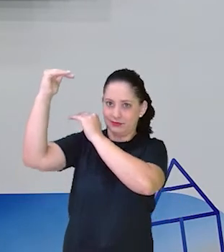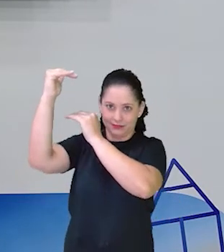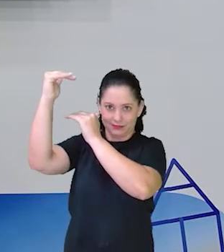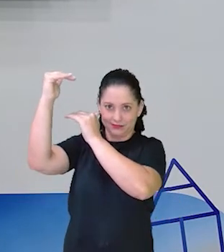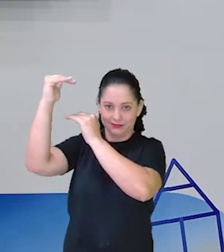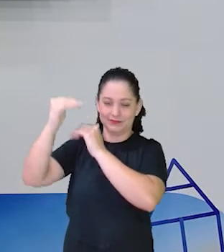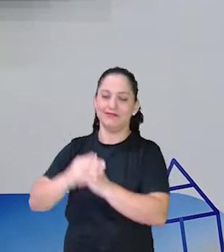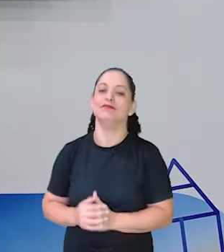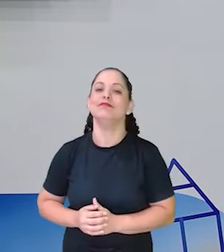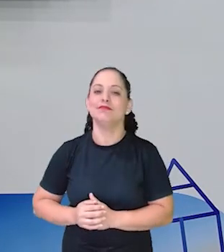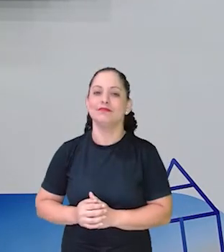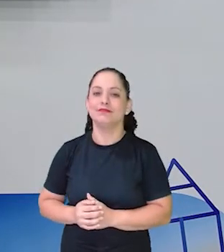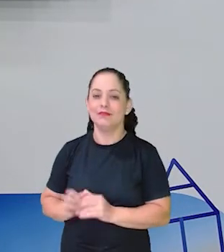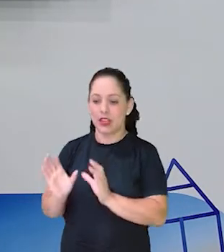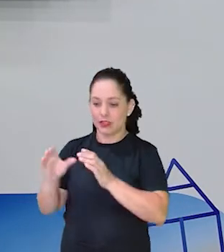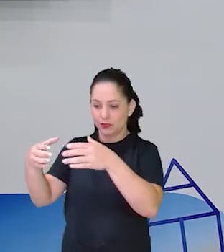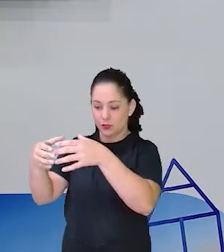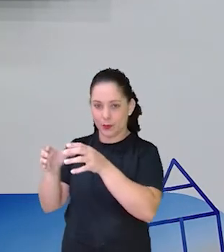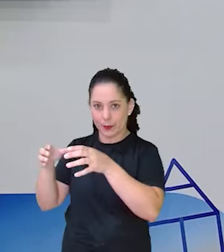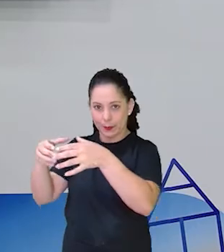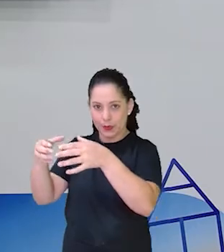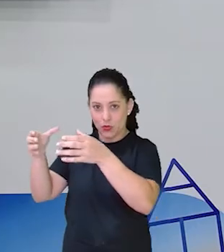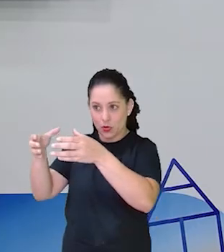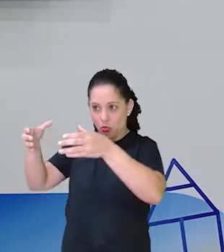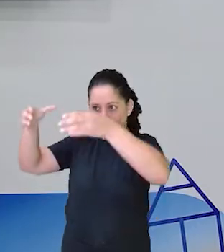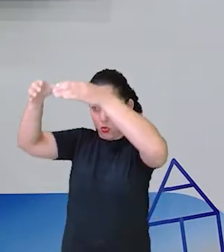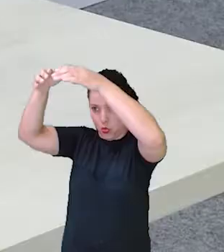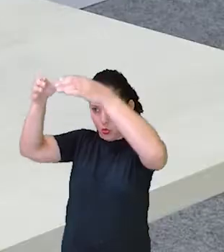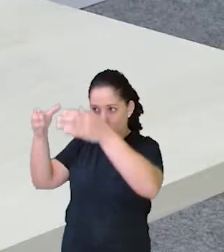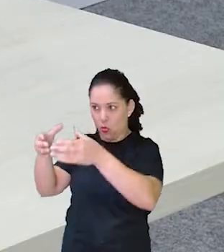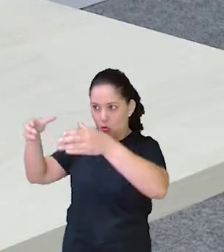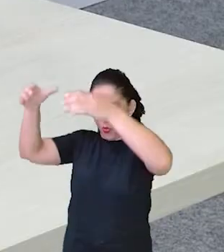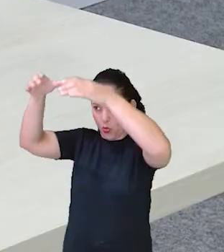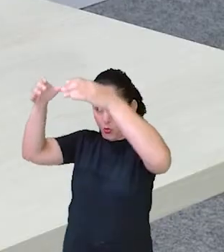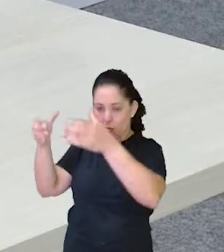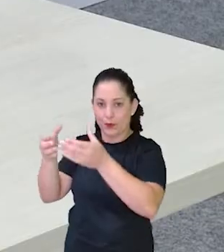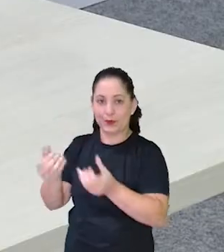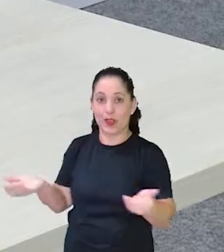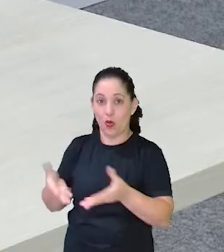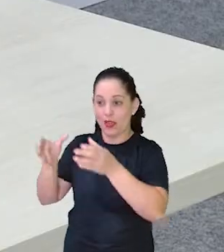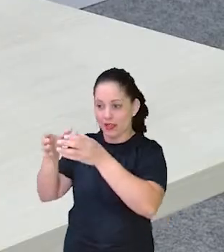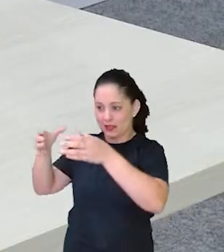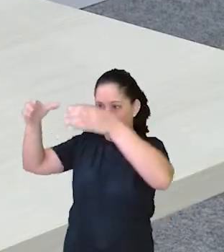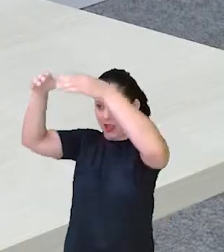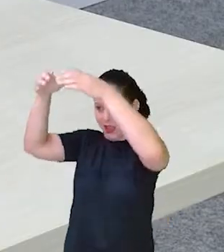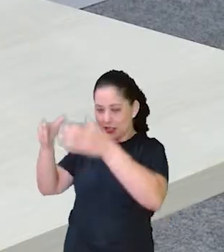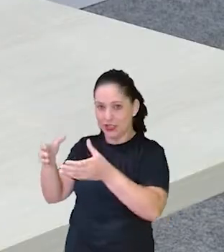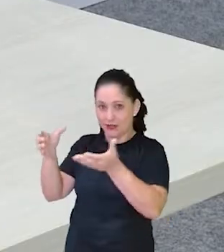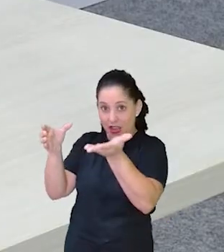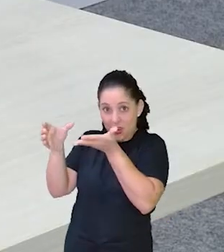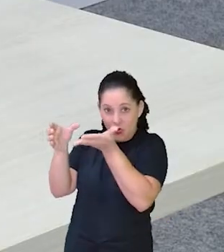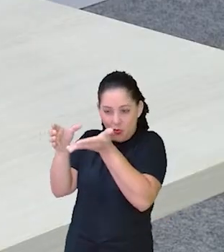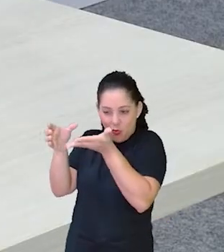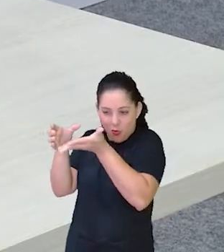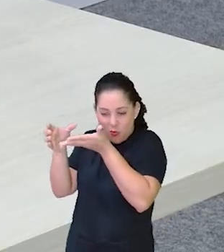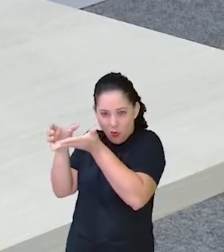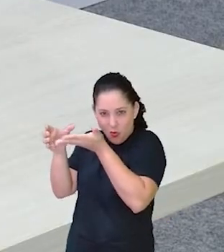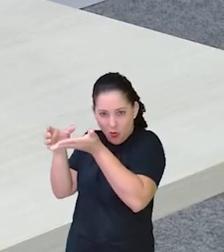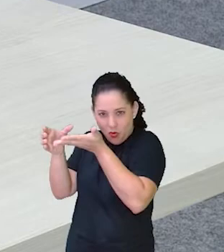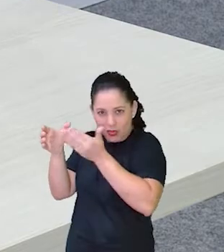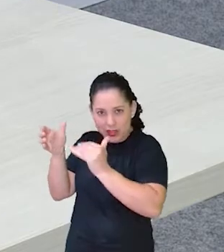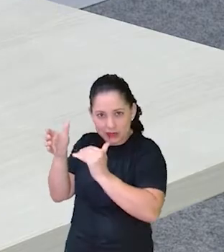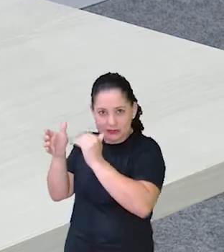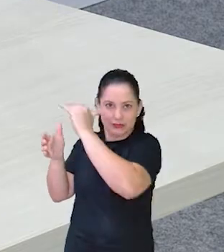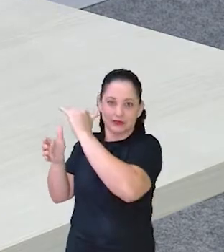Tem esse meio Onde vem um rótulo A gente vai tirar Essa parte inicial Né? Do gargalo assim Uns quatro